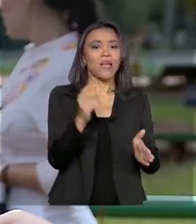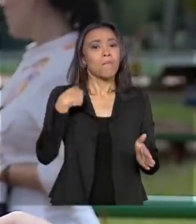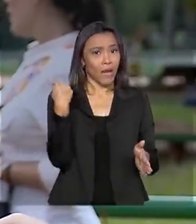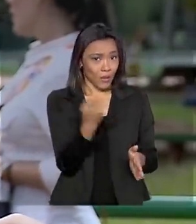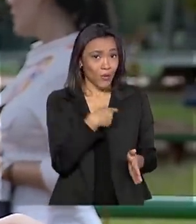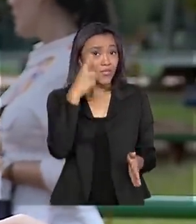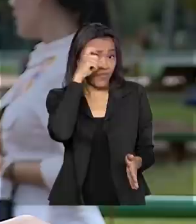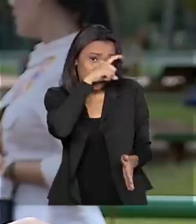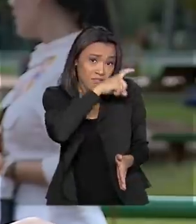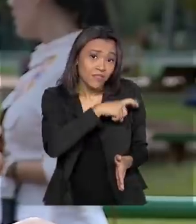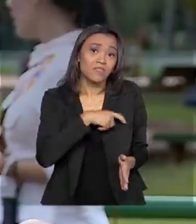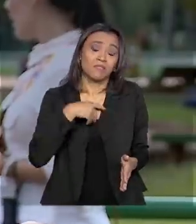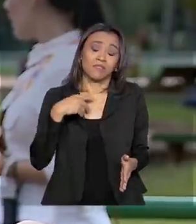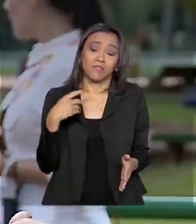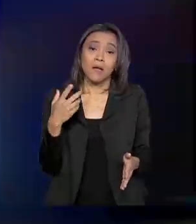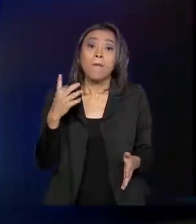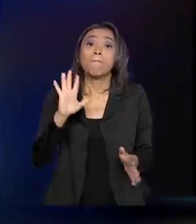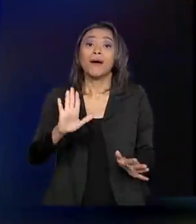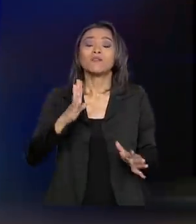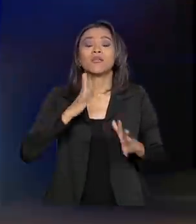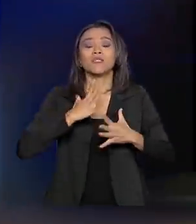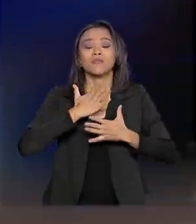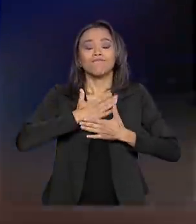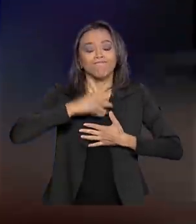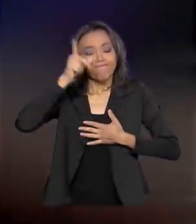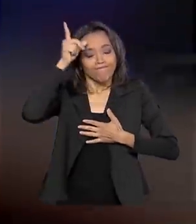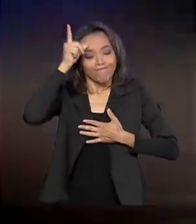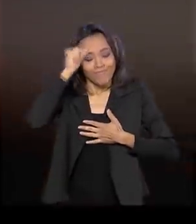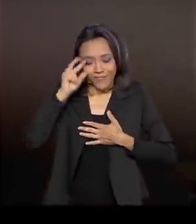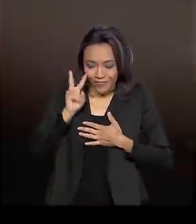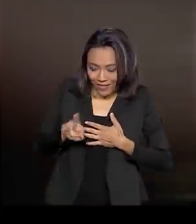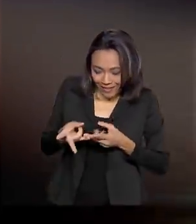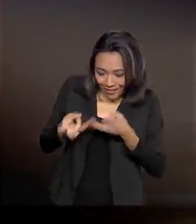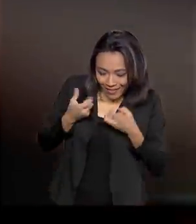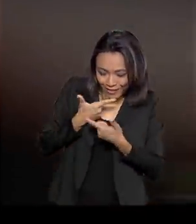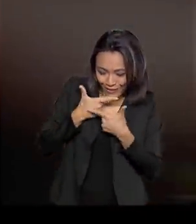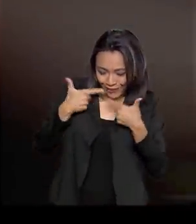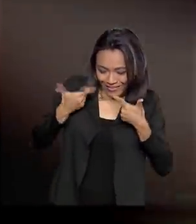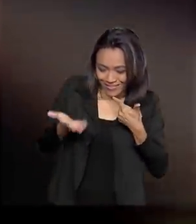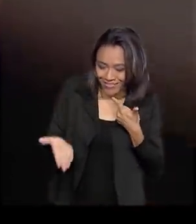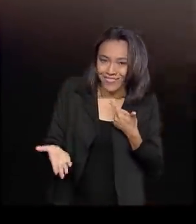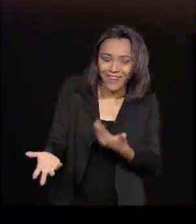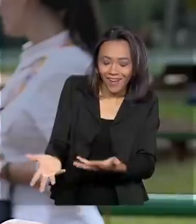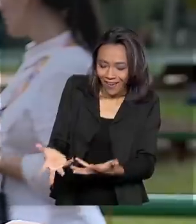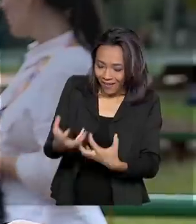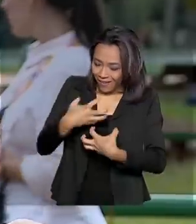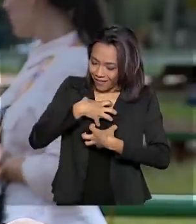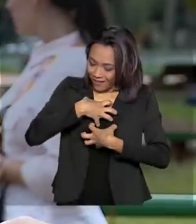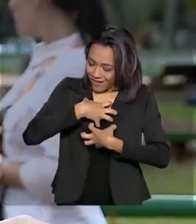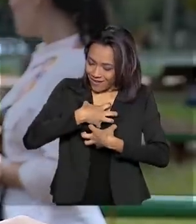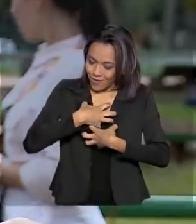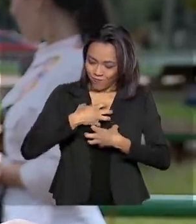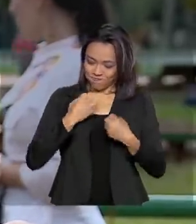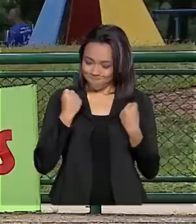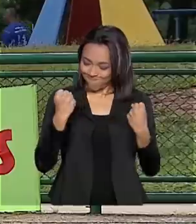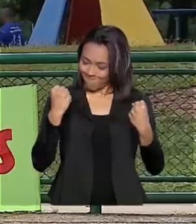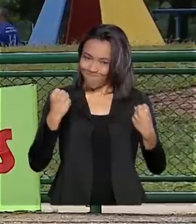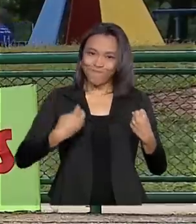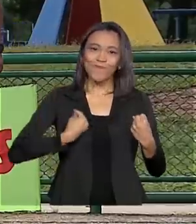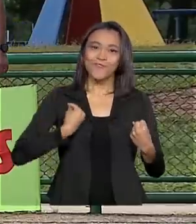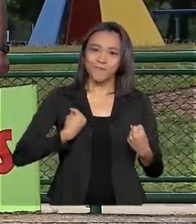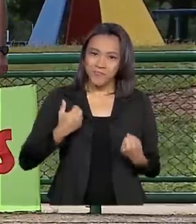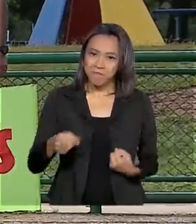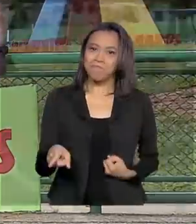Mas o que nos alenta, o que nos faz lutar é o sorriso dele. Ele nos transmite, assim, toda a energia e a vontade de viver.